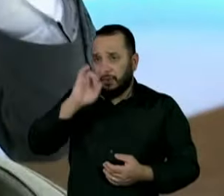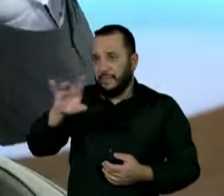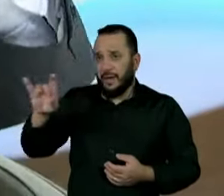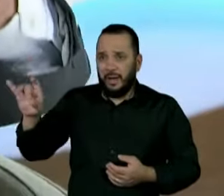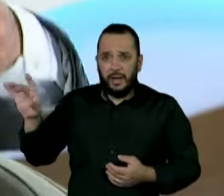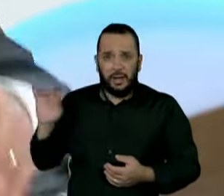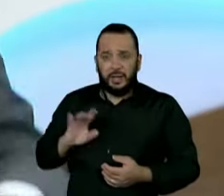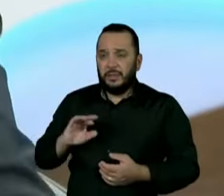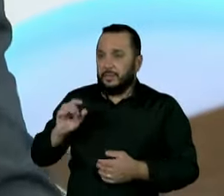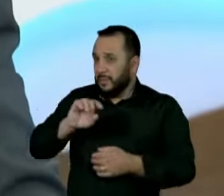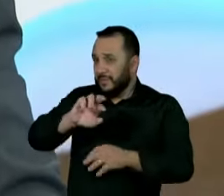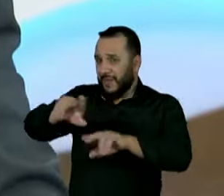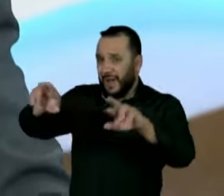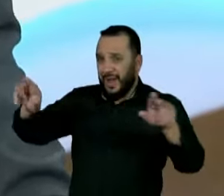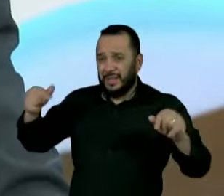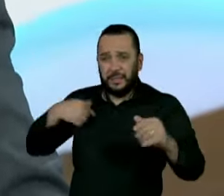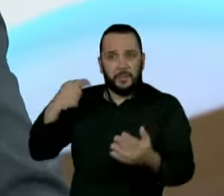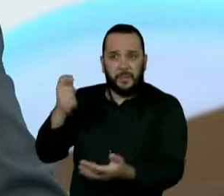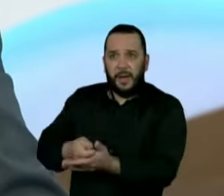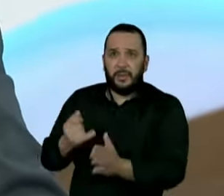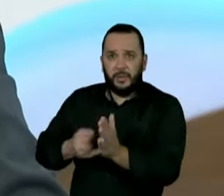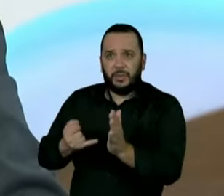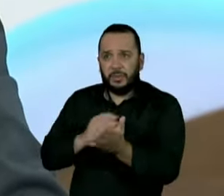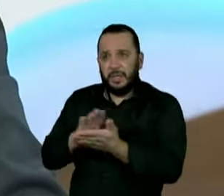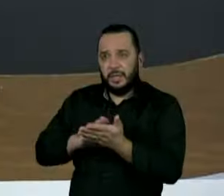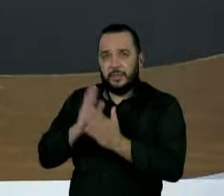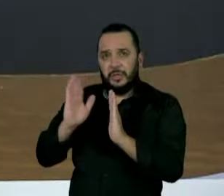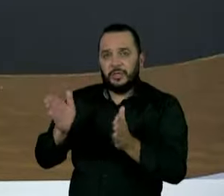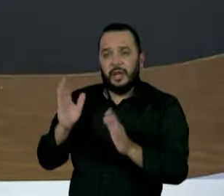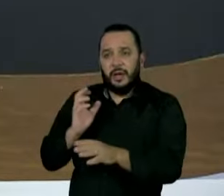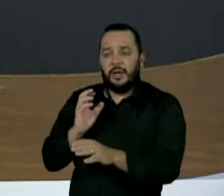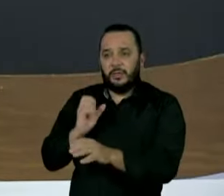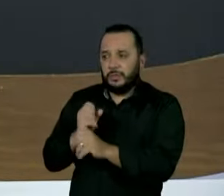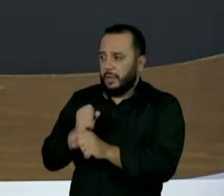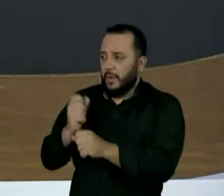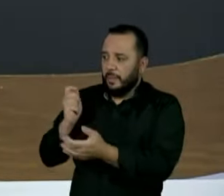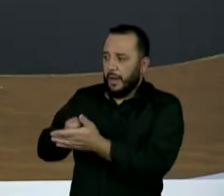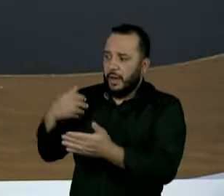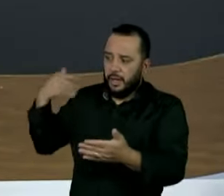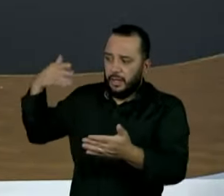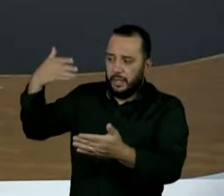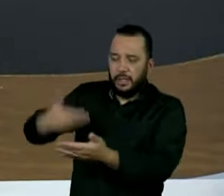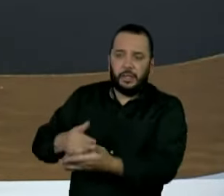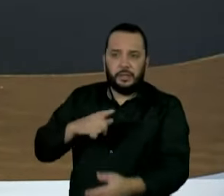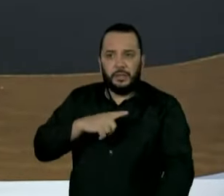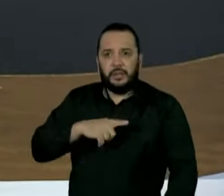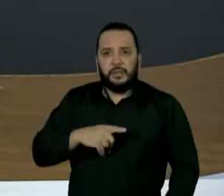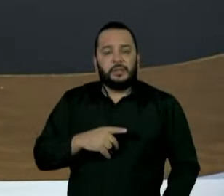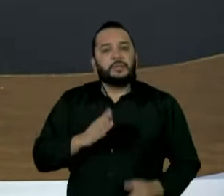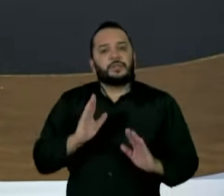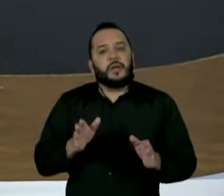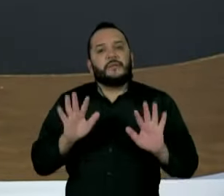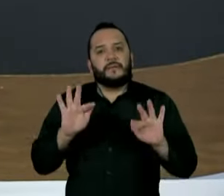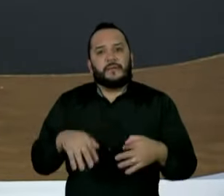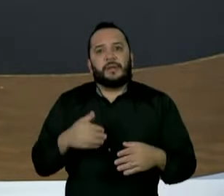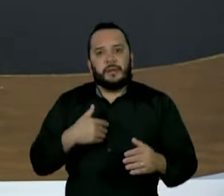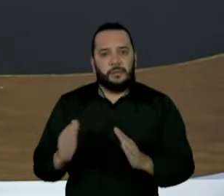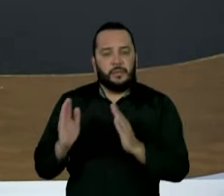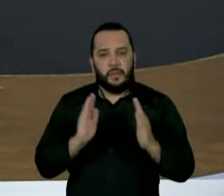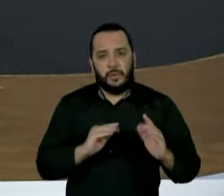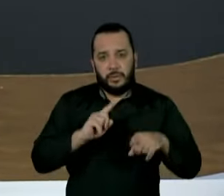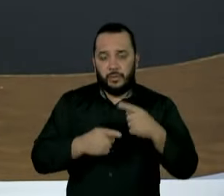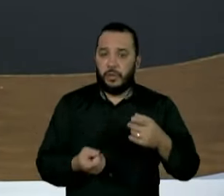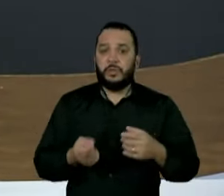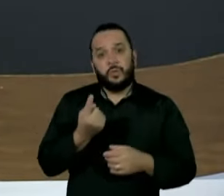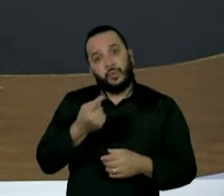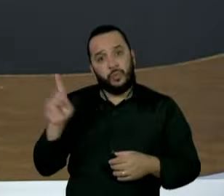paga porque está pagando exatamente lá atrás, na cadeia. Certo. Com isso, então, a gente fecha mais um bloco, vai para o último intervalo e volta já já